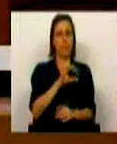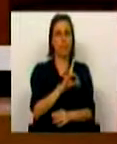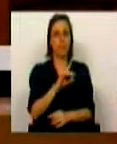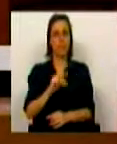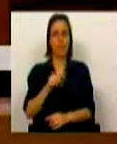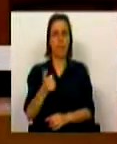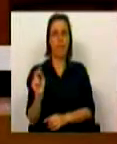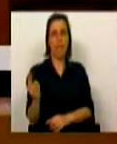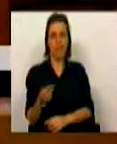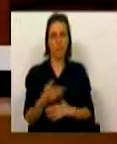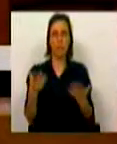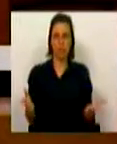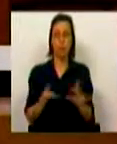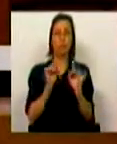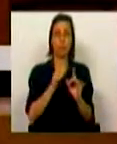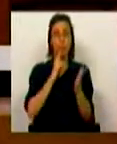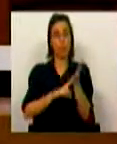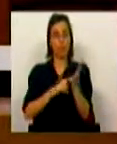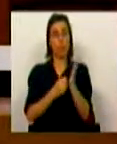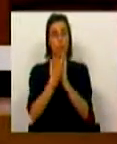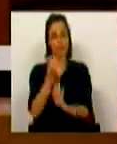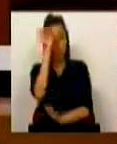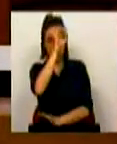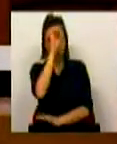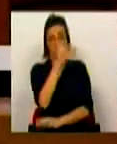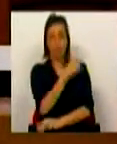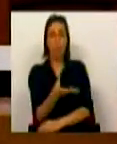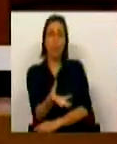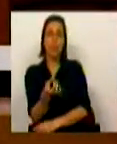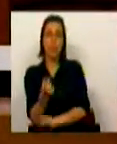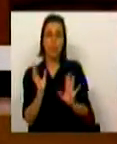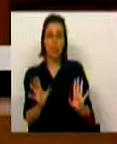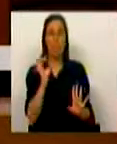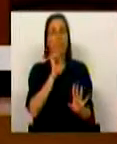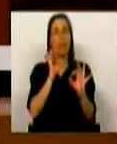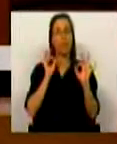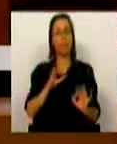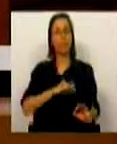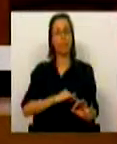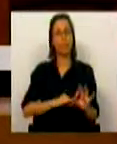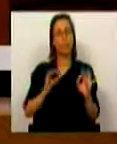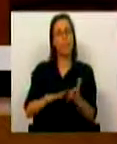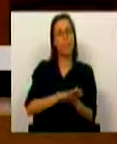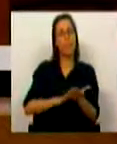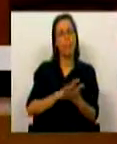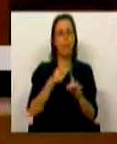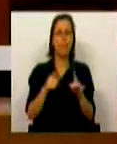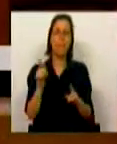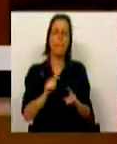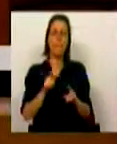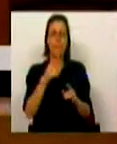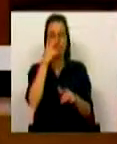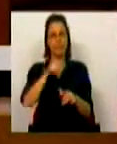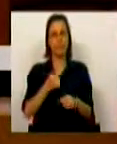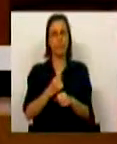635 euros. Por estas razões, em janeiro de 2019, o valor da remuneração base média mensal dos